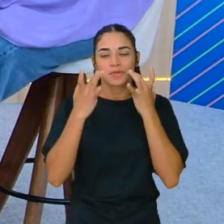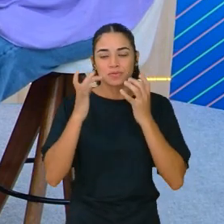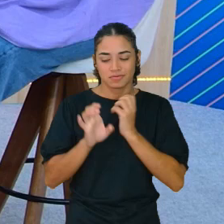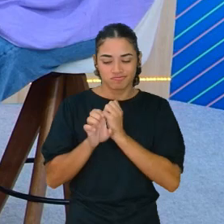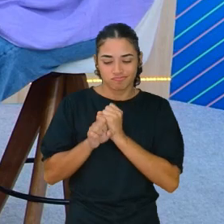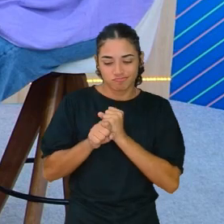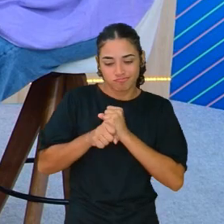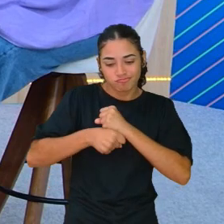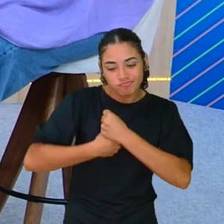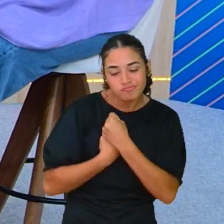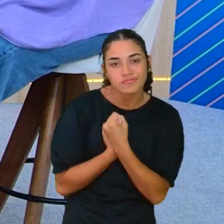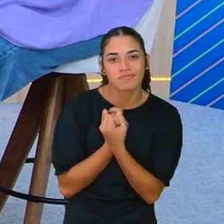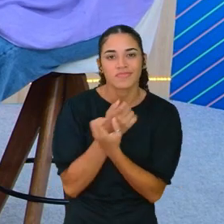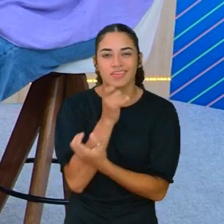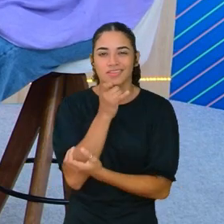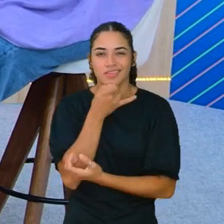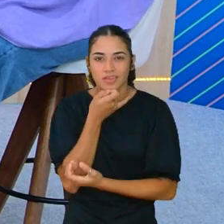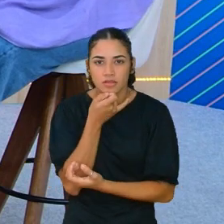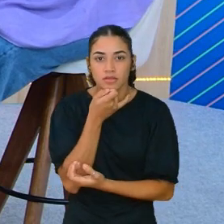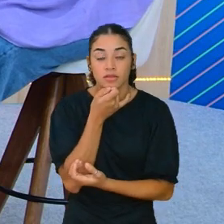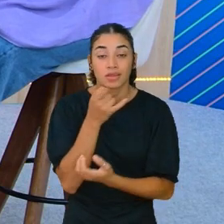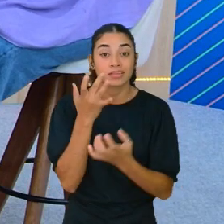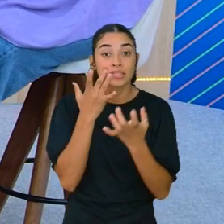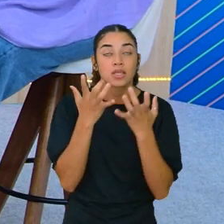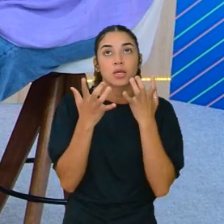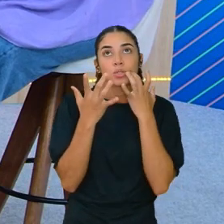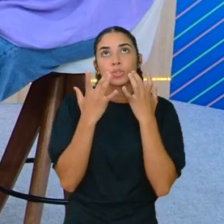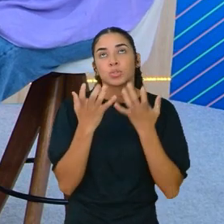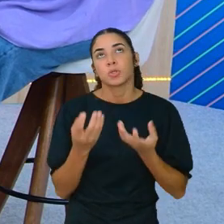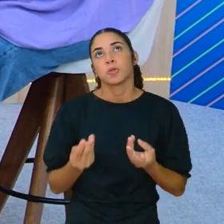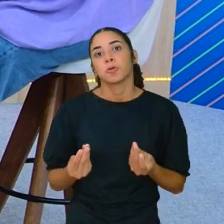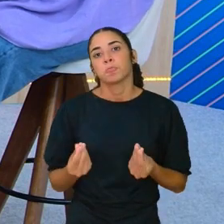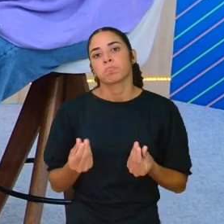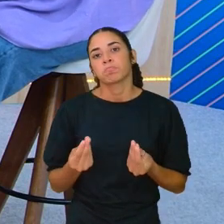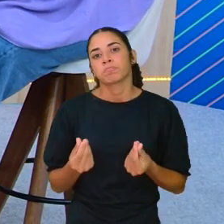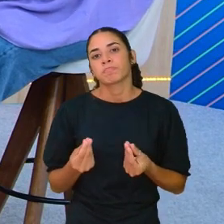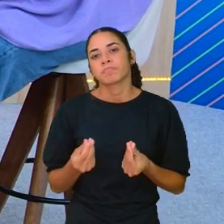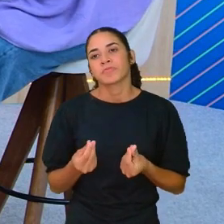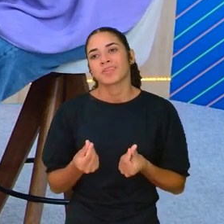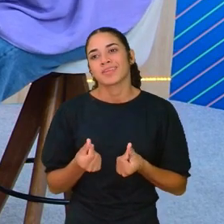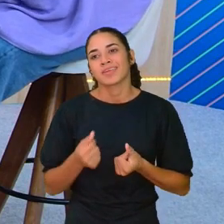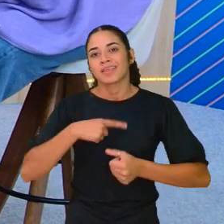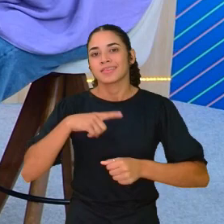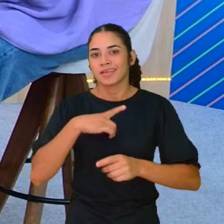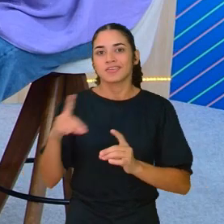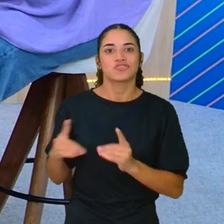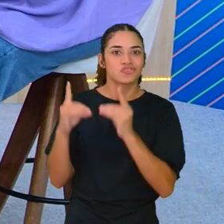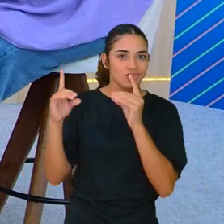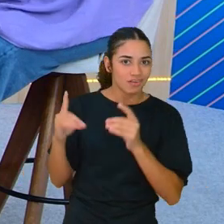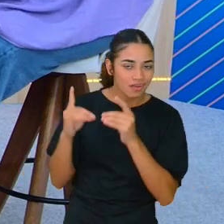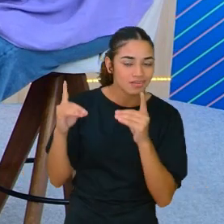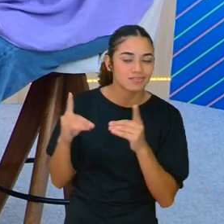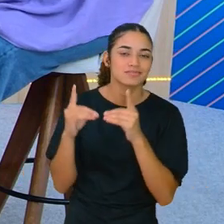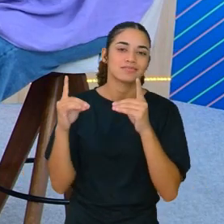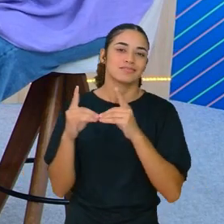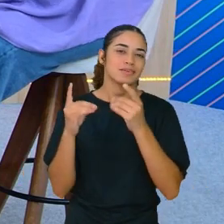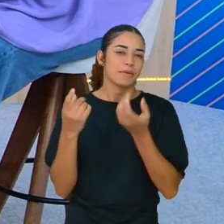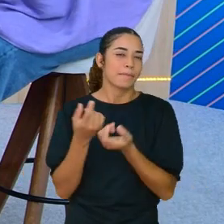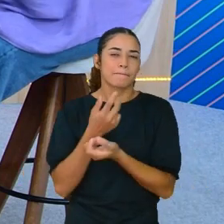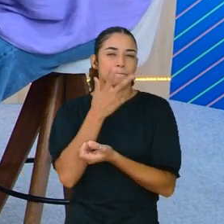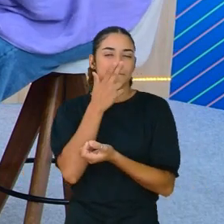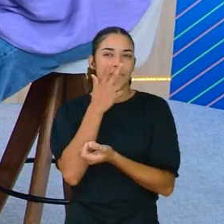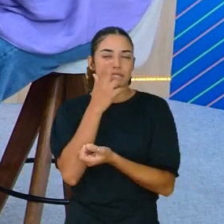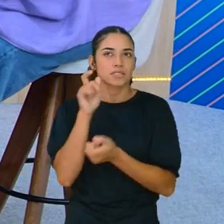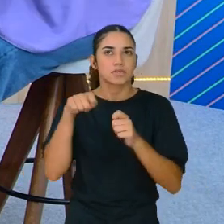é aquele teatro que ele é, ele tem um cerne didático, ou seja, de levar o ser